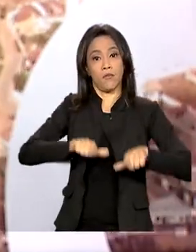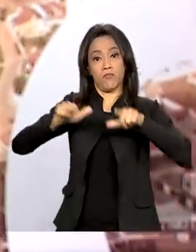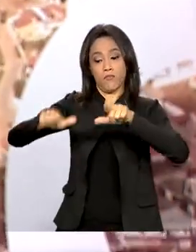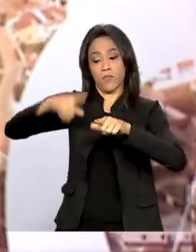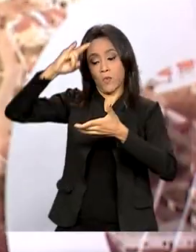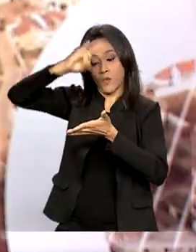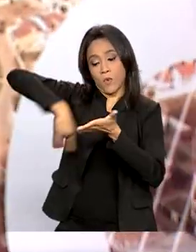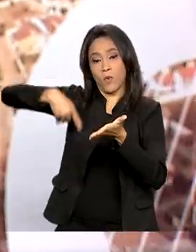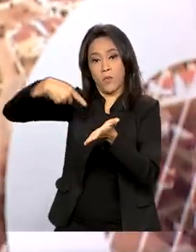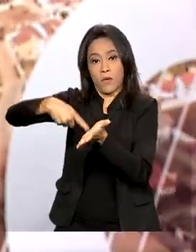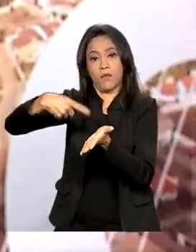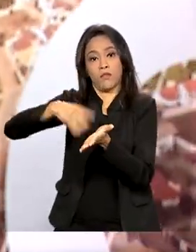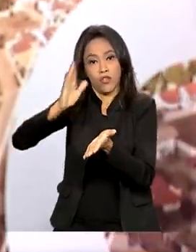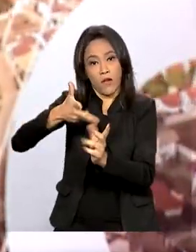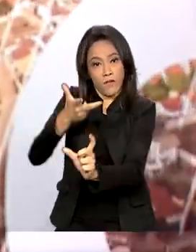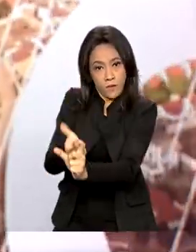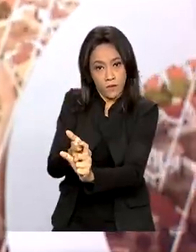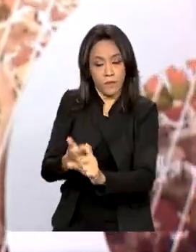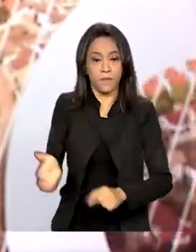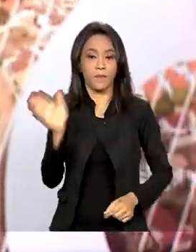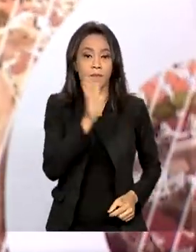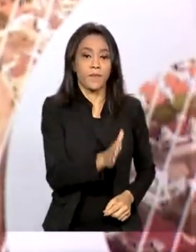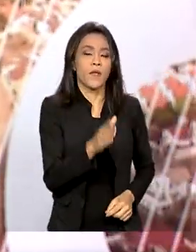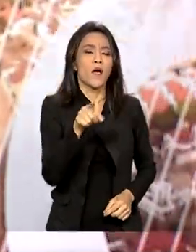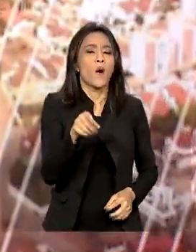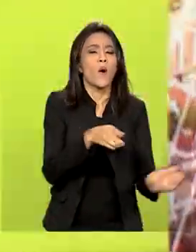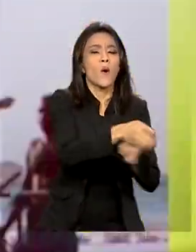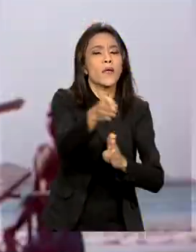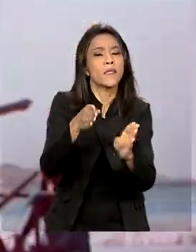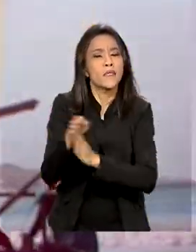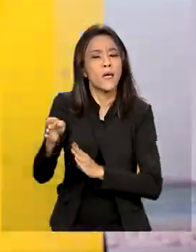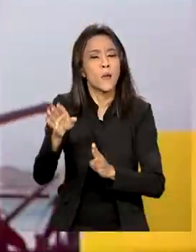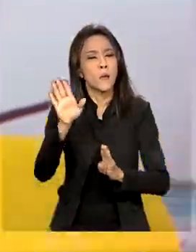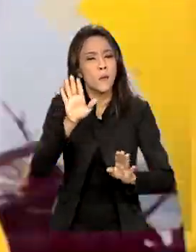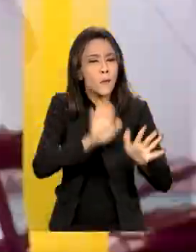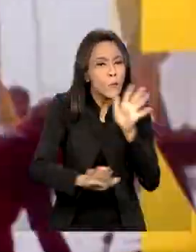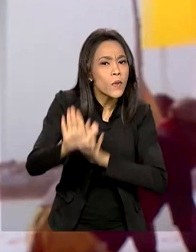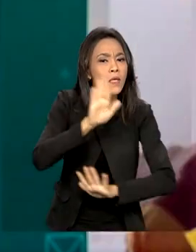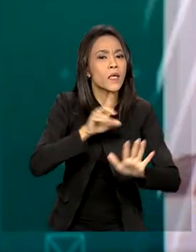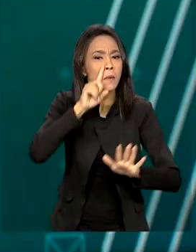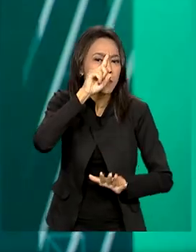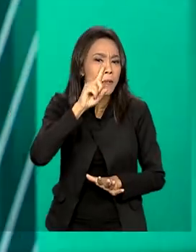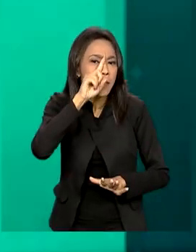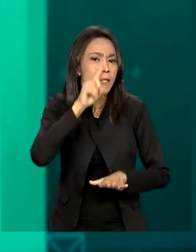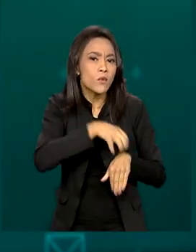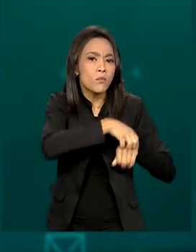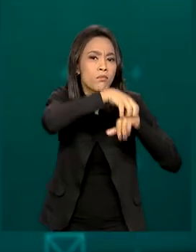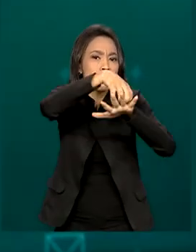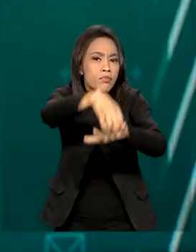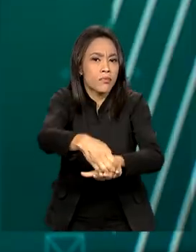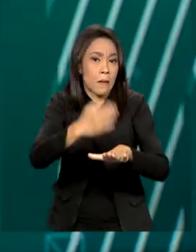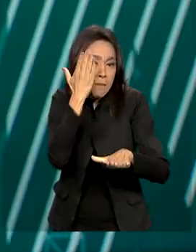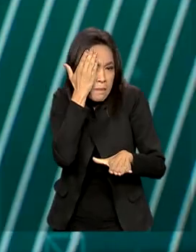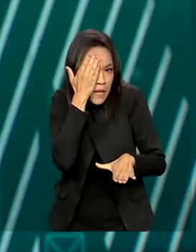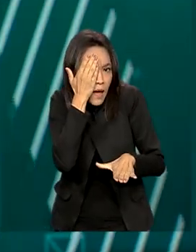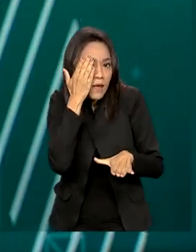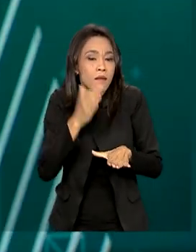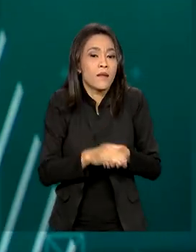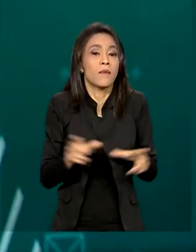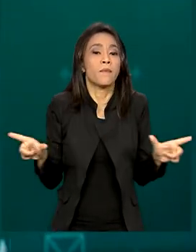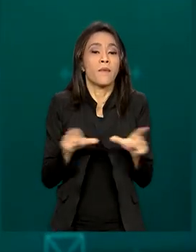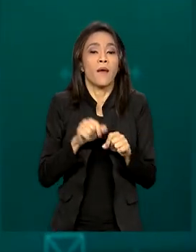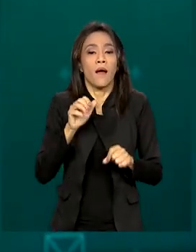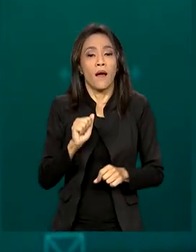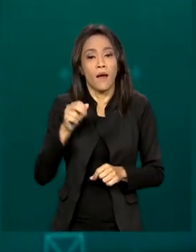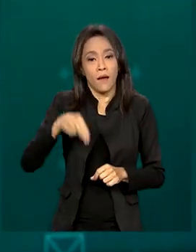Para orientar sobre o perigo do transporte pirata, a ANTT, a Agência Nacional de Transportes Terrestres,